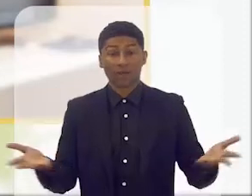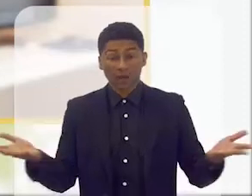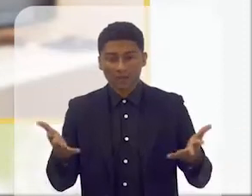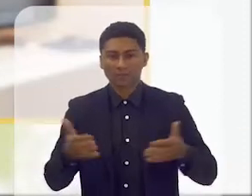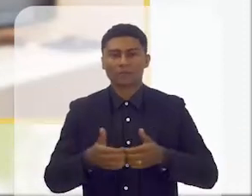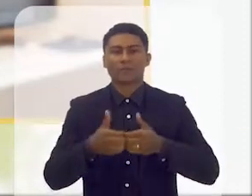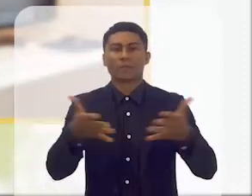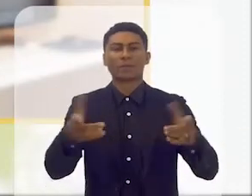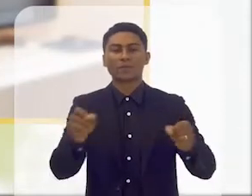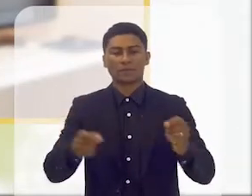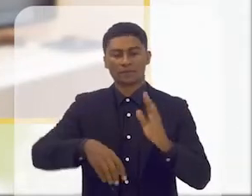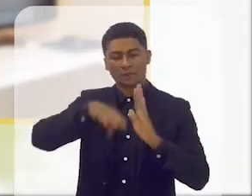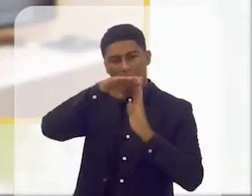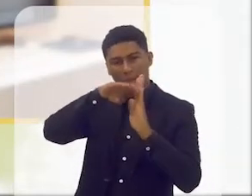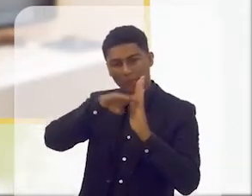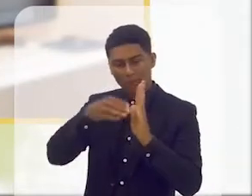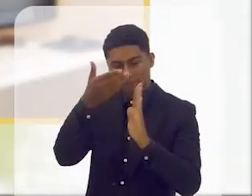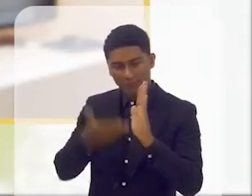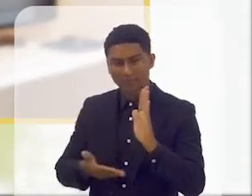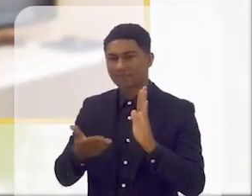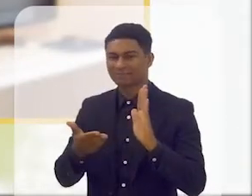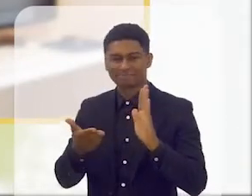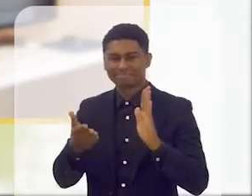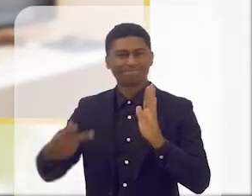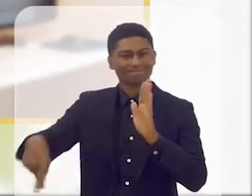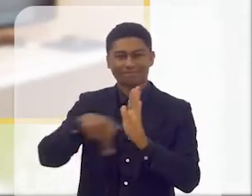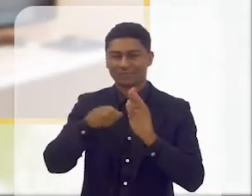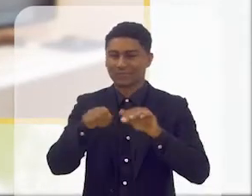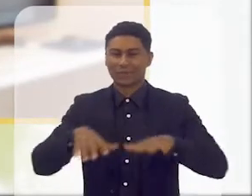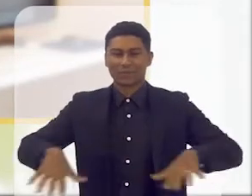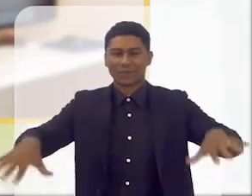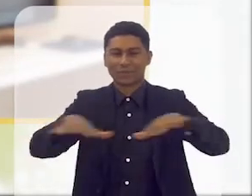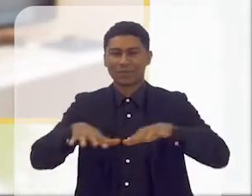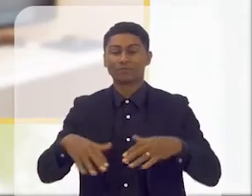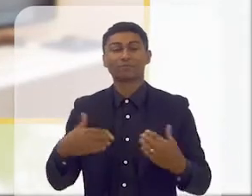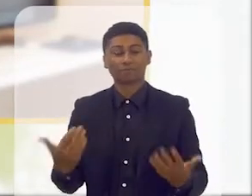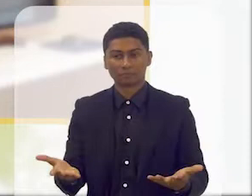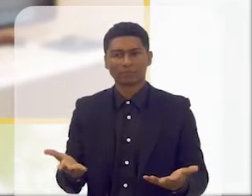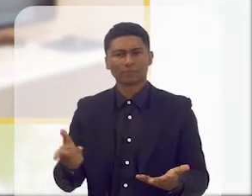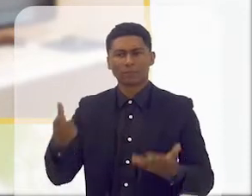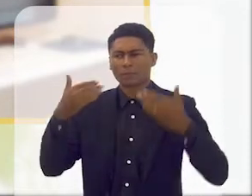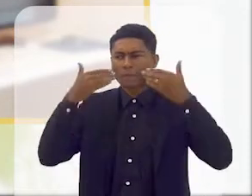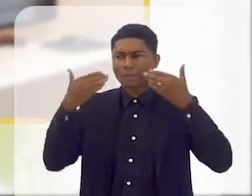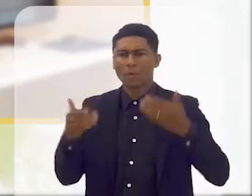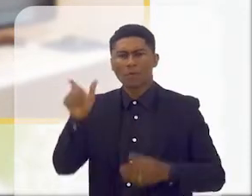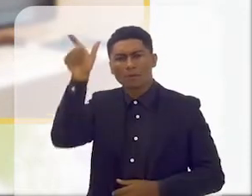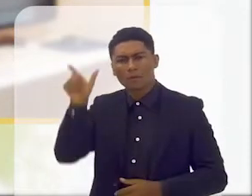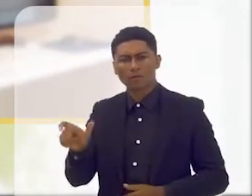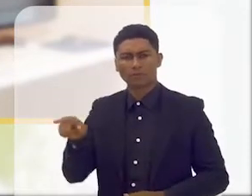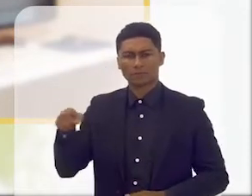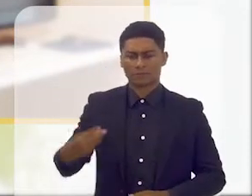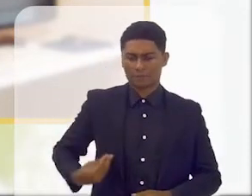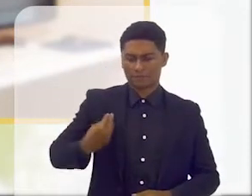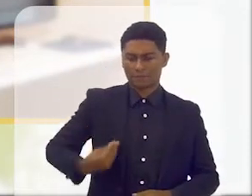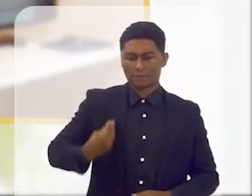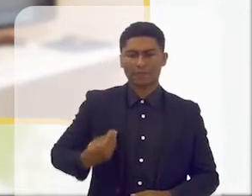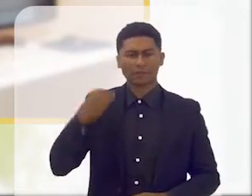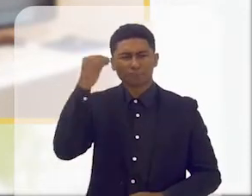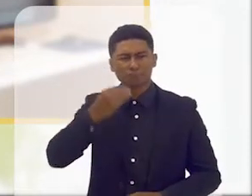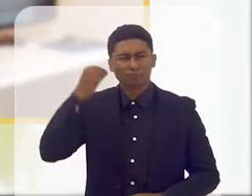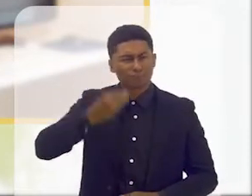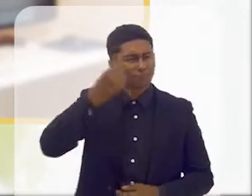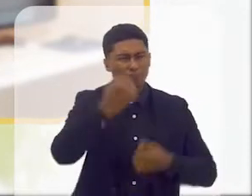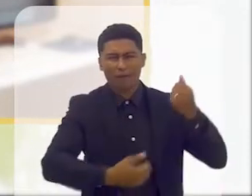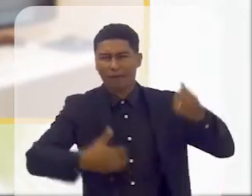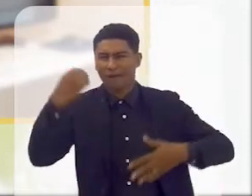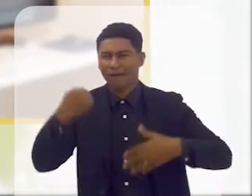Gente, começa agora o programa que é feito para todos e mostra as lições de vida que cada entrevistado tem para